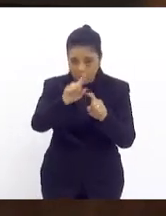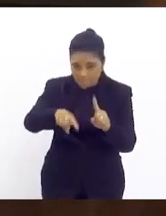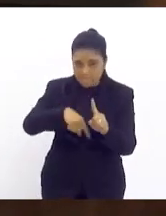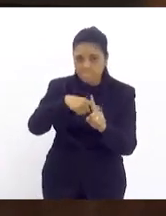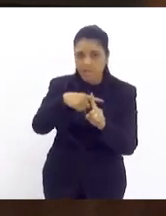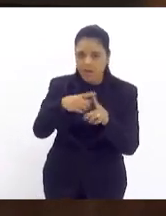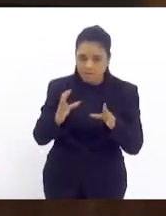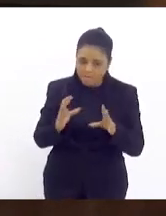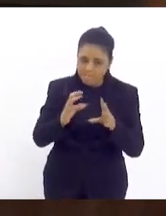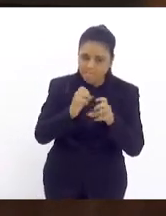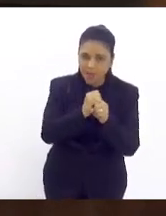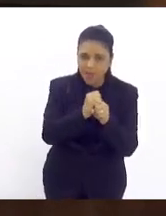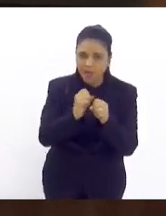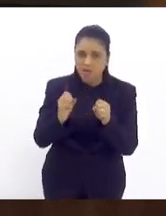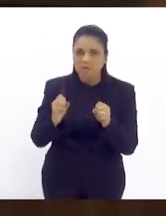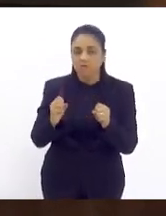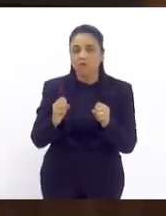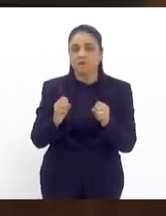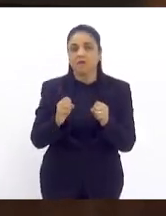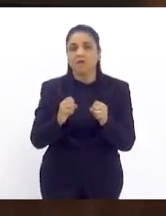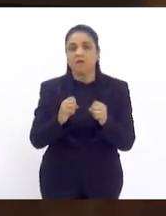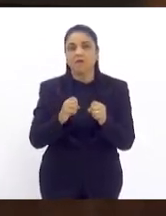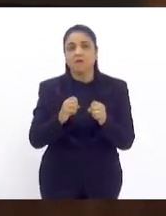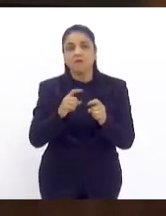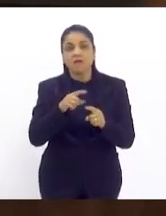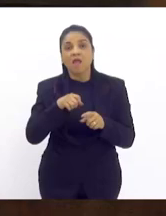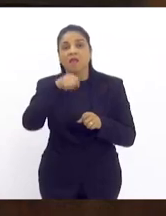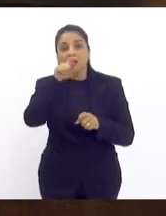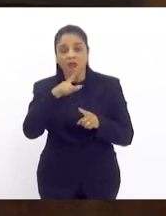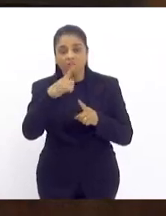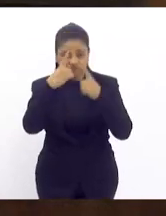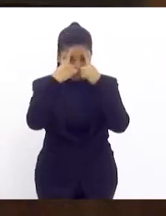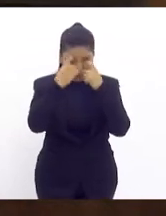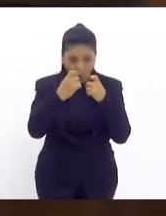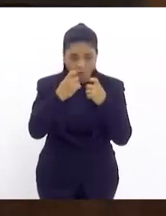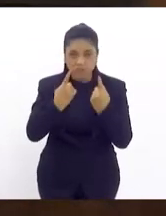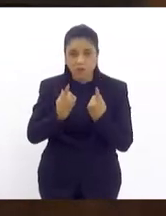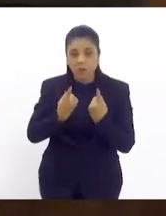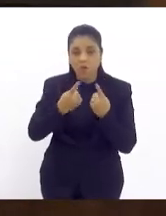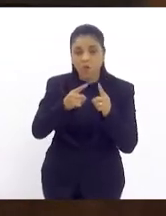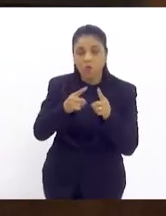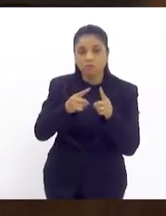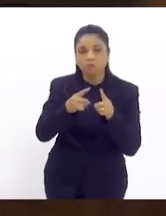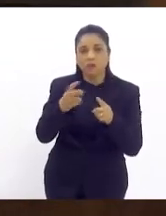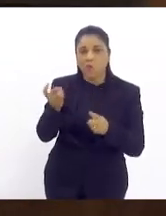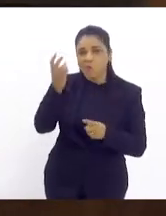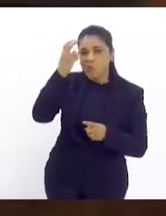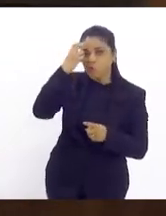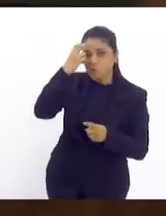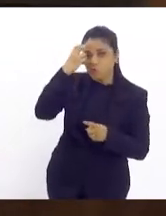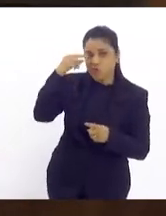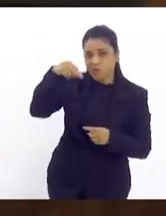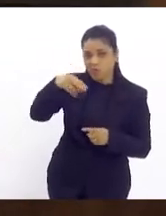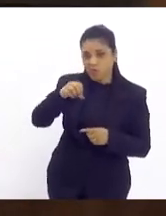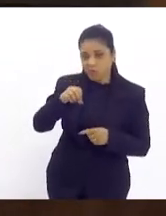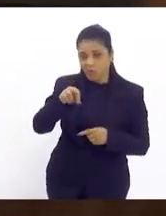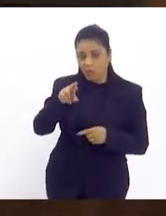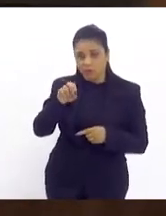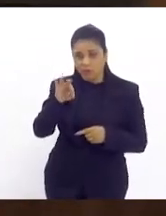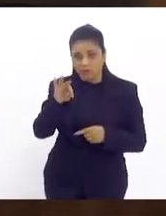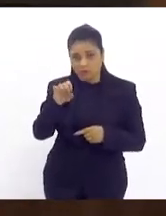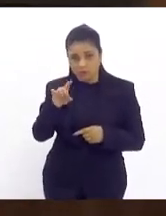deputado Jaria, se somaram, porque quem agride a cultura nordestina agride a cultura brasileira. É indissociável.